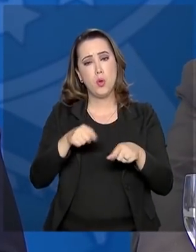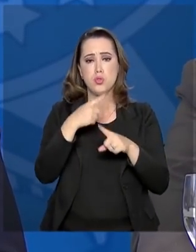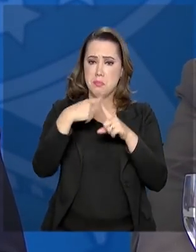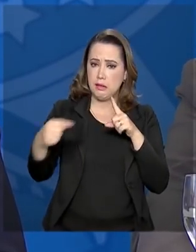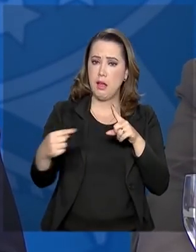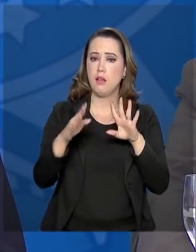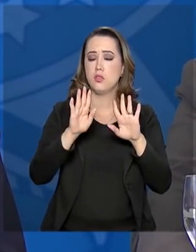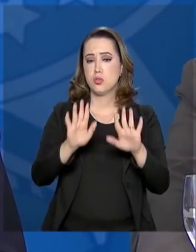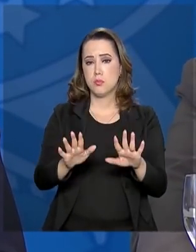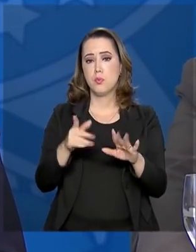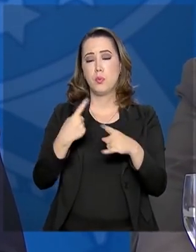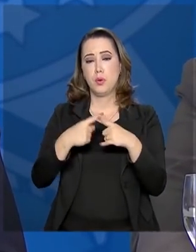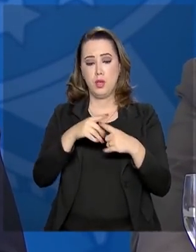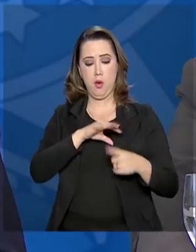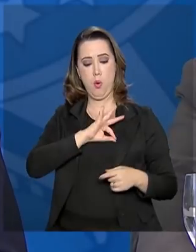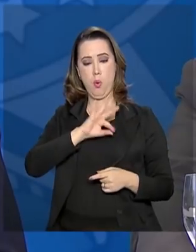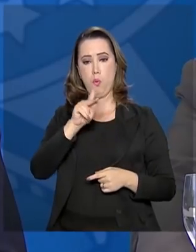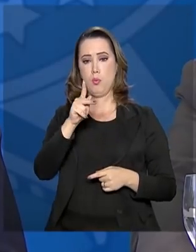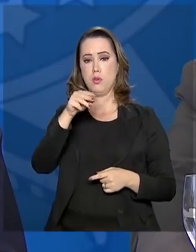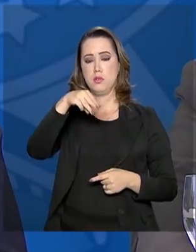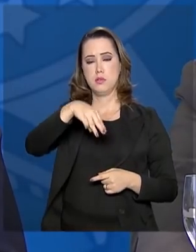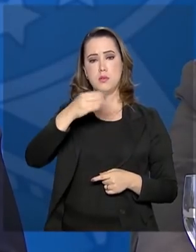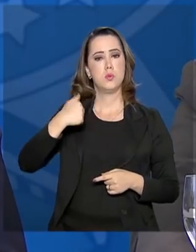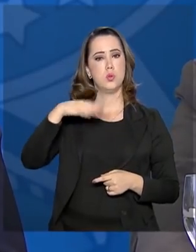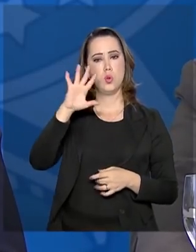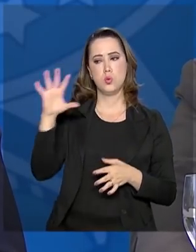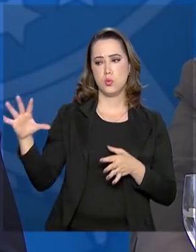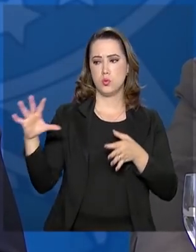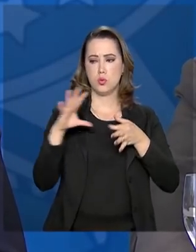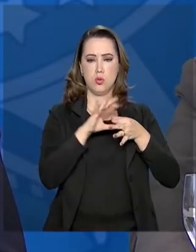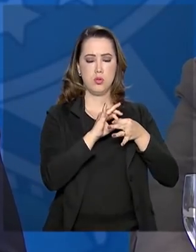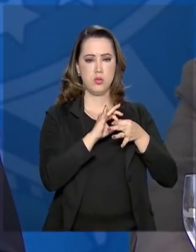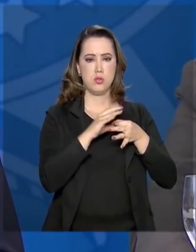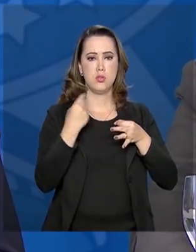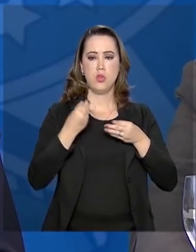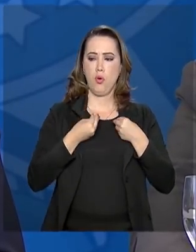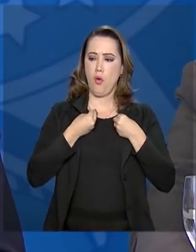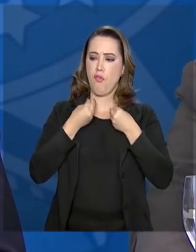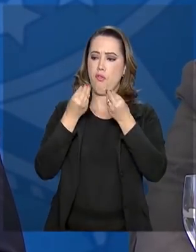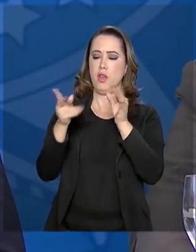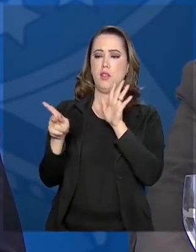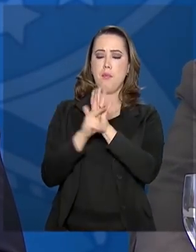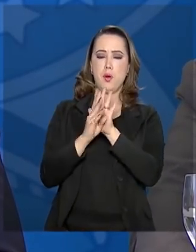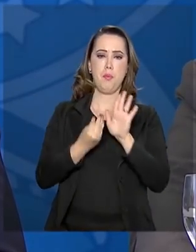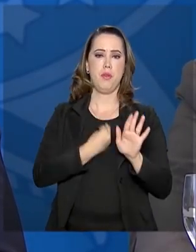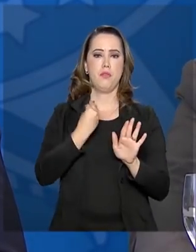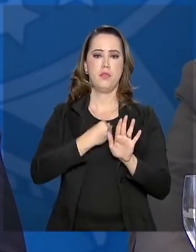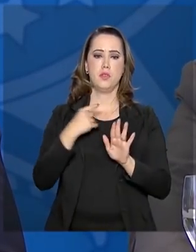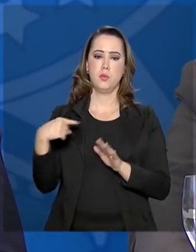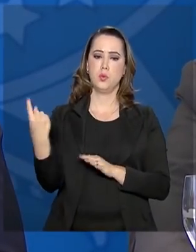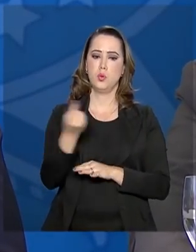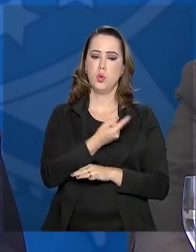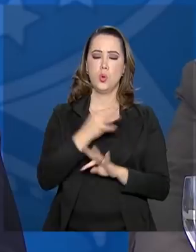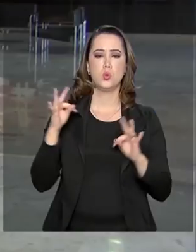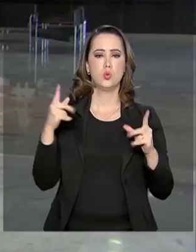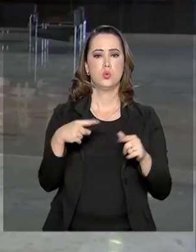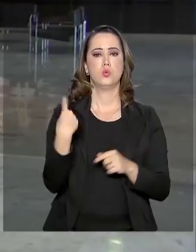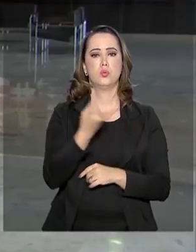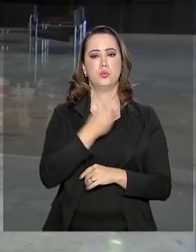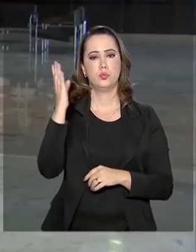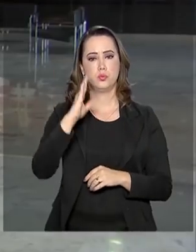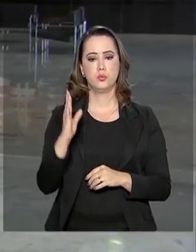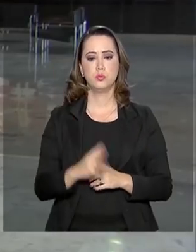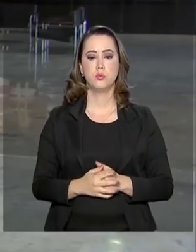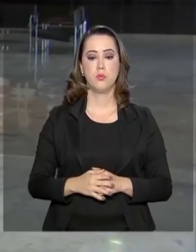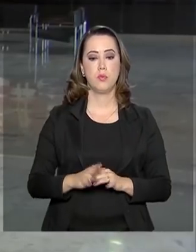são mais do que os nossos aliados. São aqueles que dão as suas vidas por nós, todos brasileiros. E